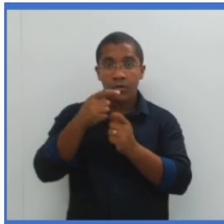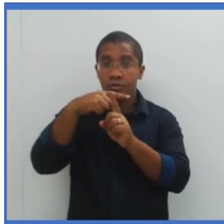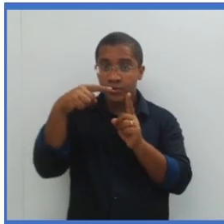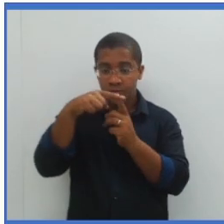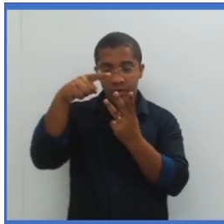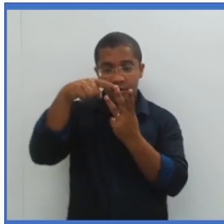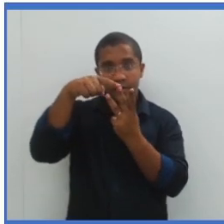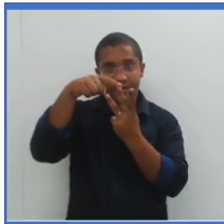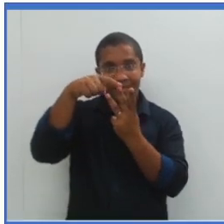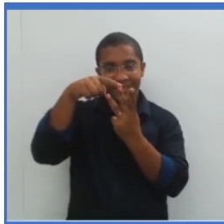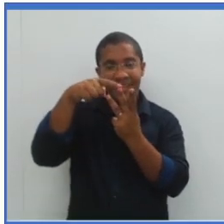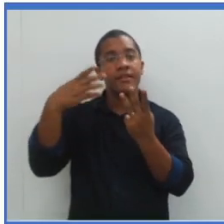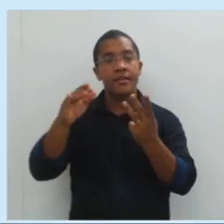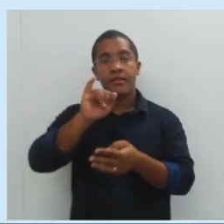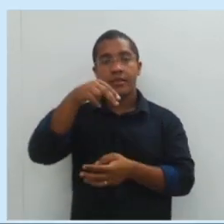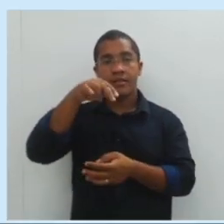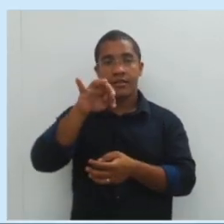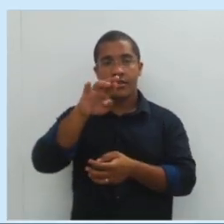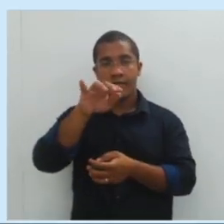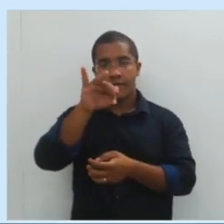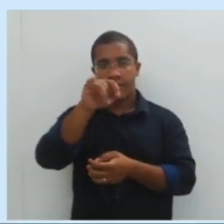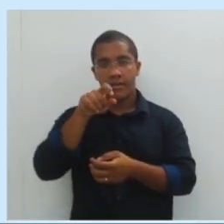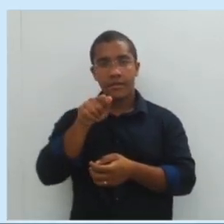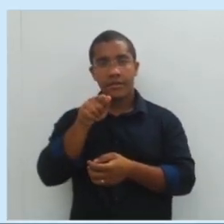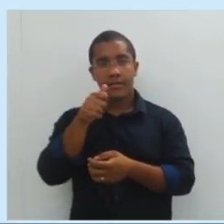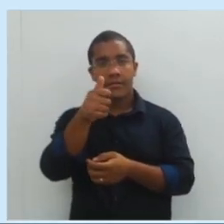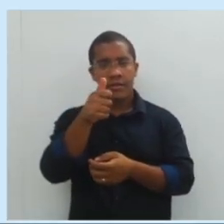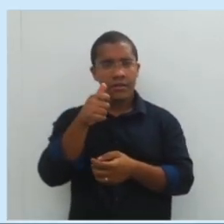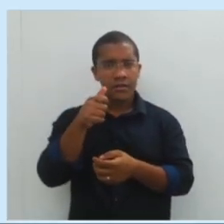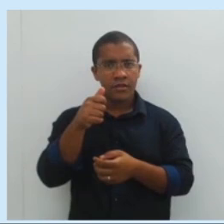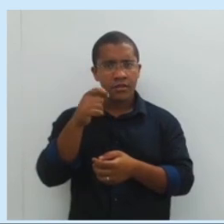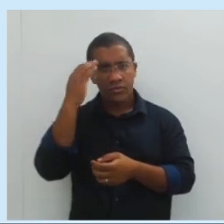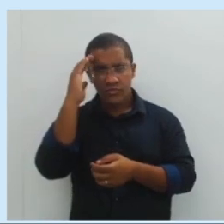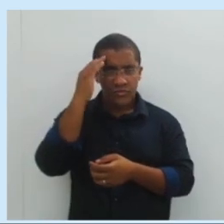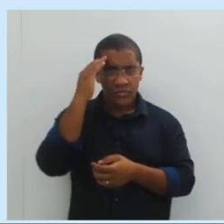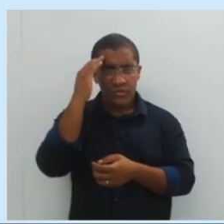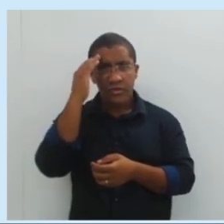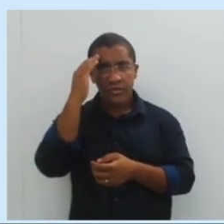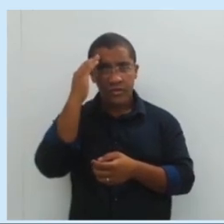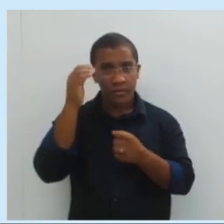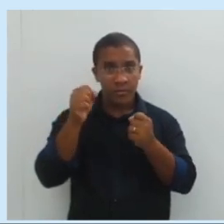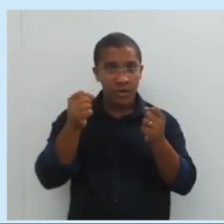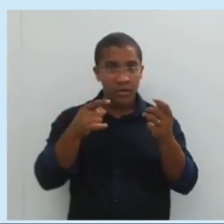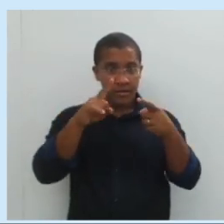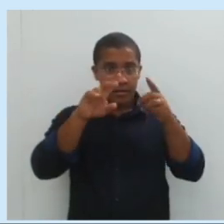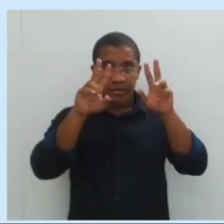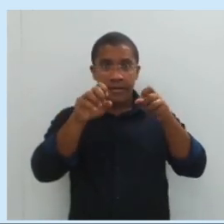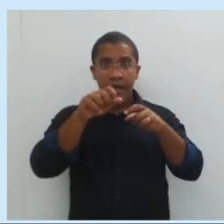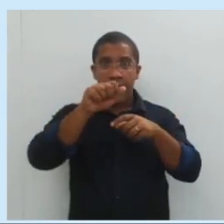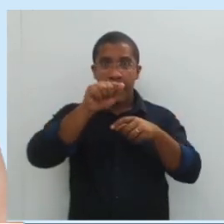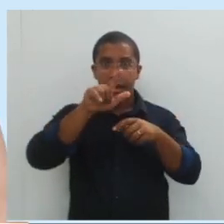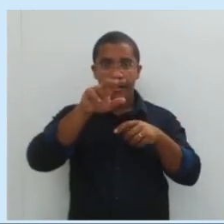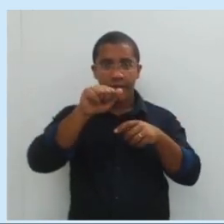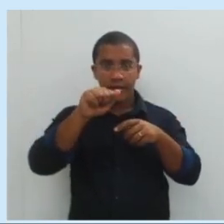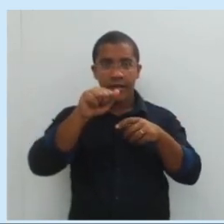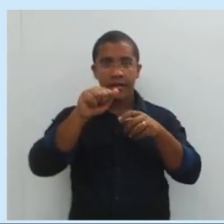a alavanca interfixa. Beleza? Dúvida? Podemos sair da alavanca agora? Podemos sim, Dantas.